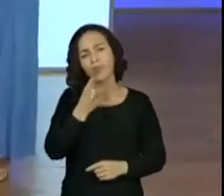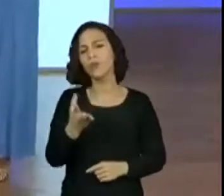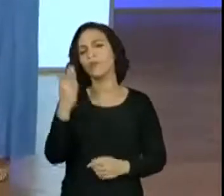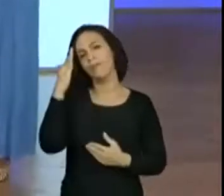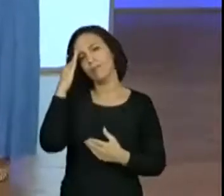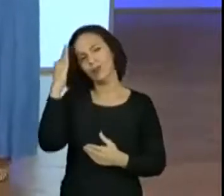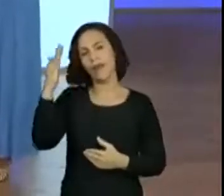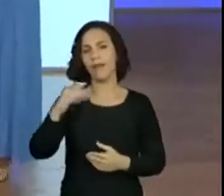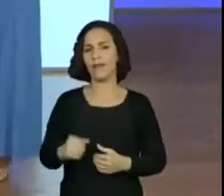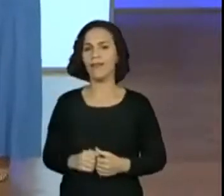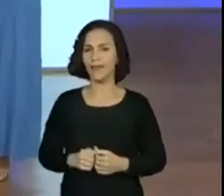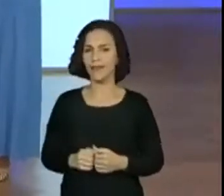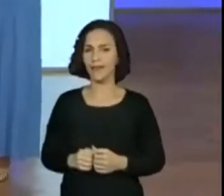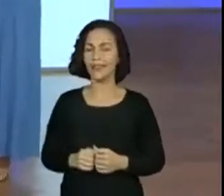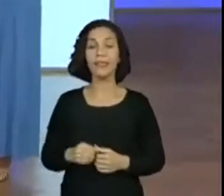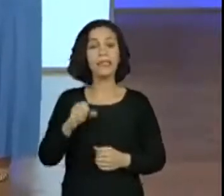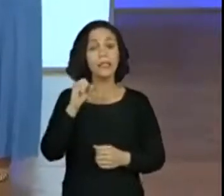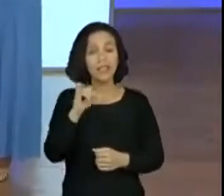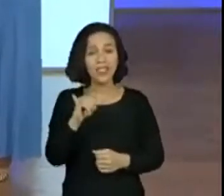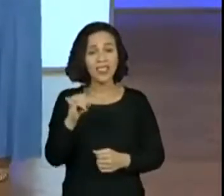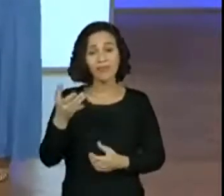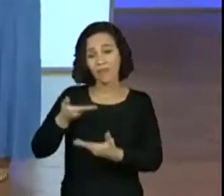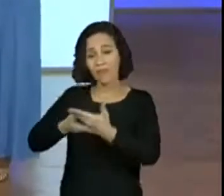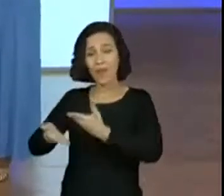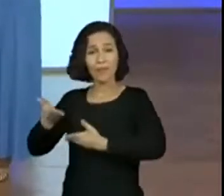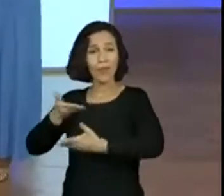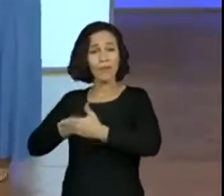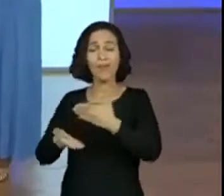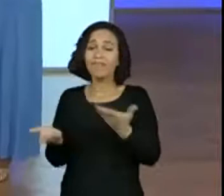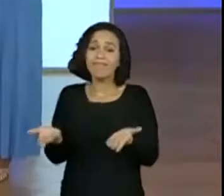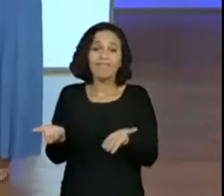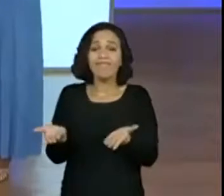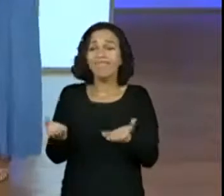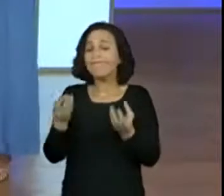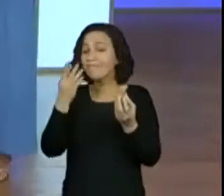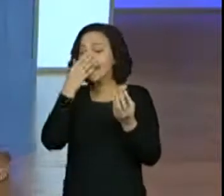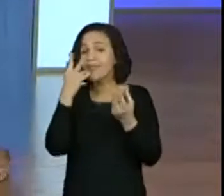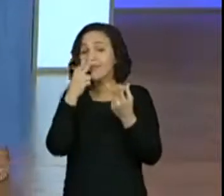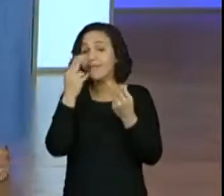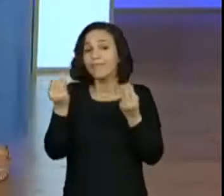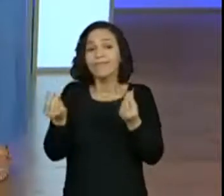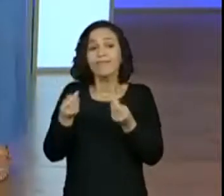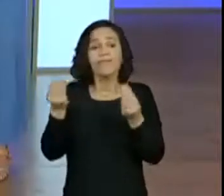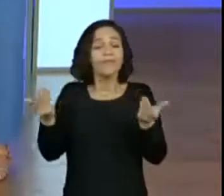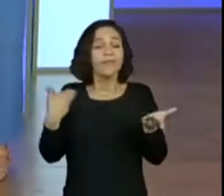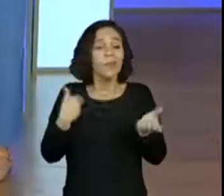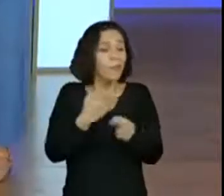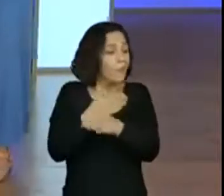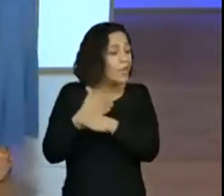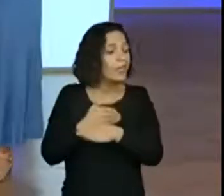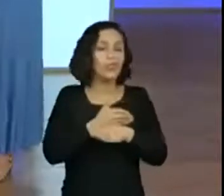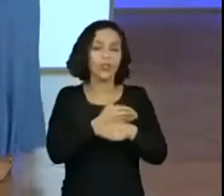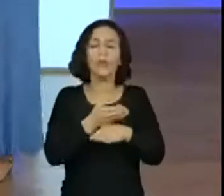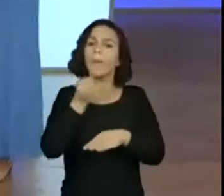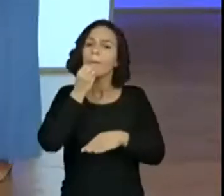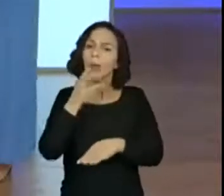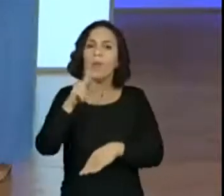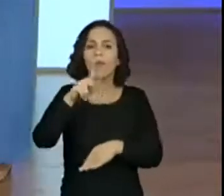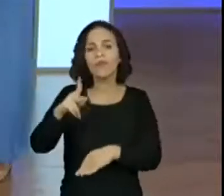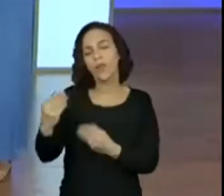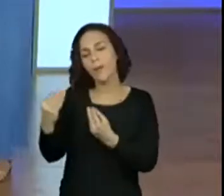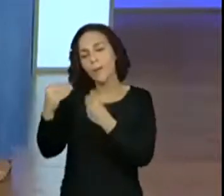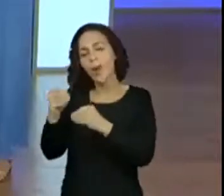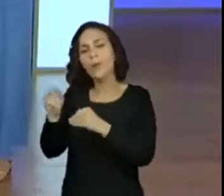de muita, né, se a gente não tem esse feedback da criança, a gente acaba se perdendo, não é? Então, as professoras têm